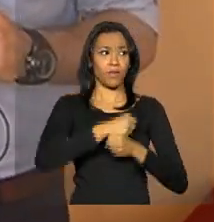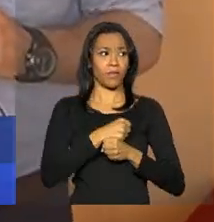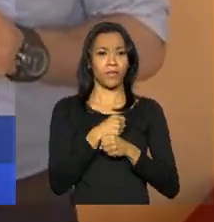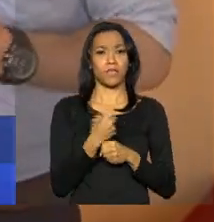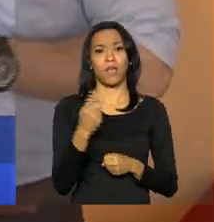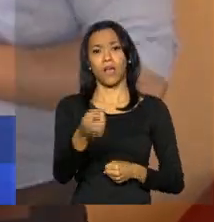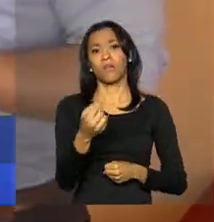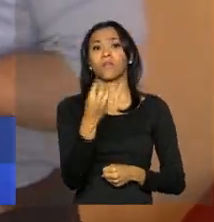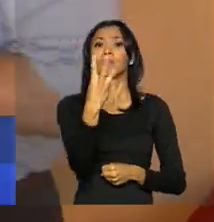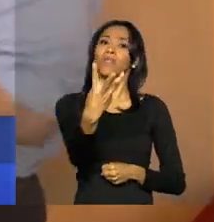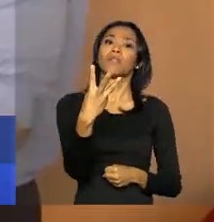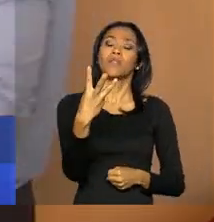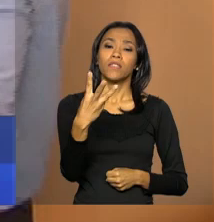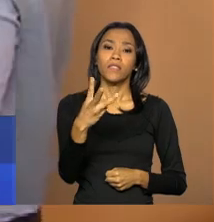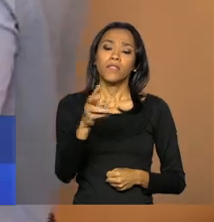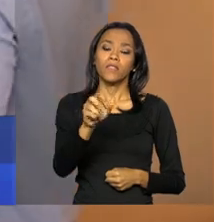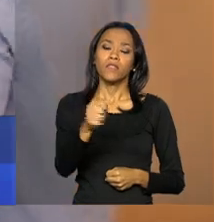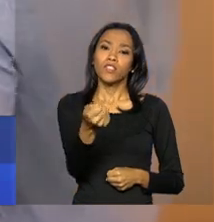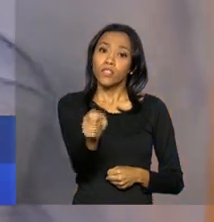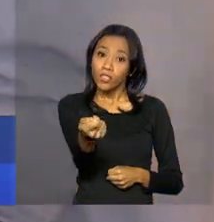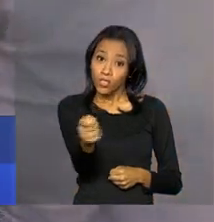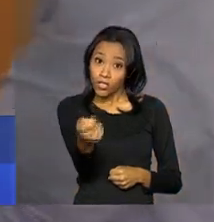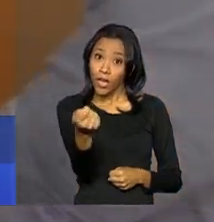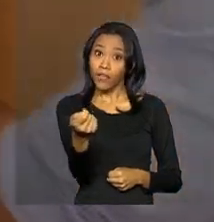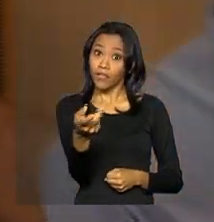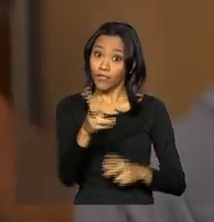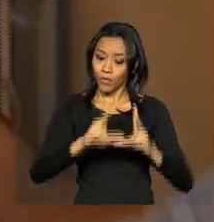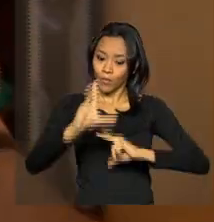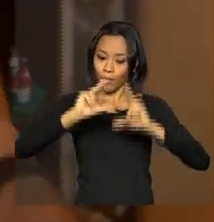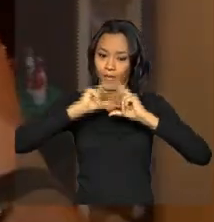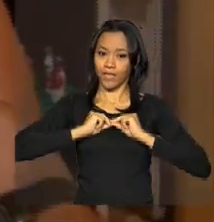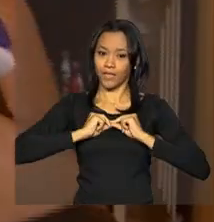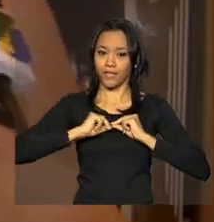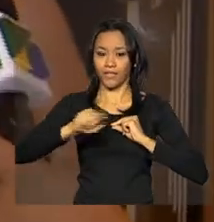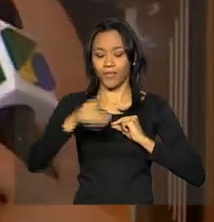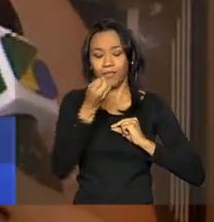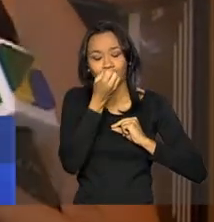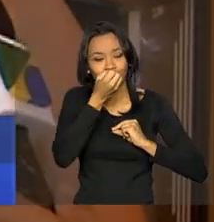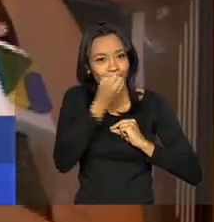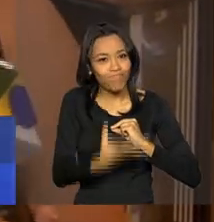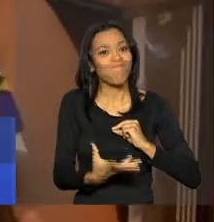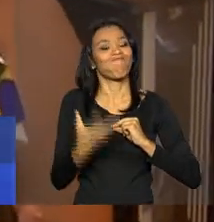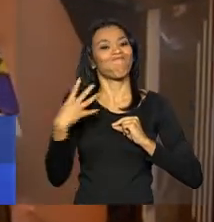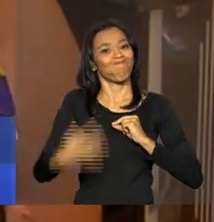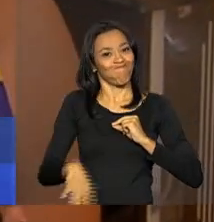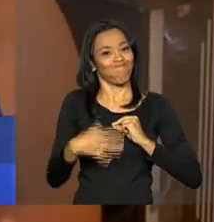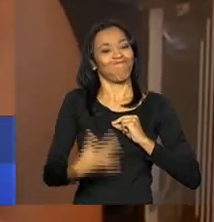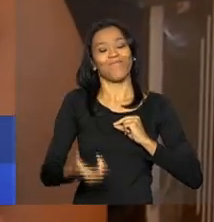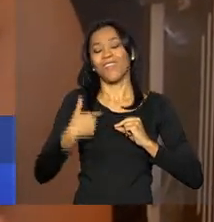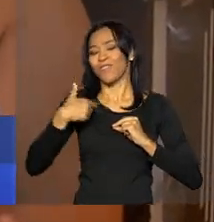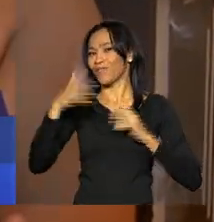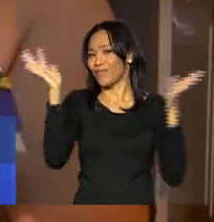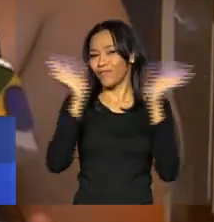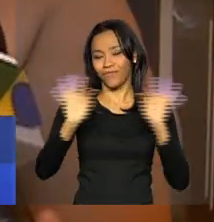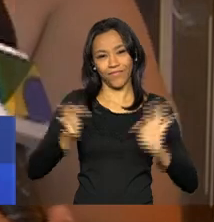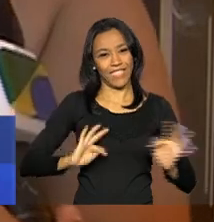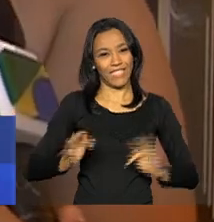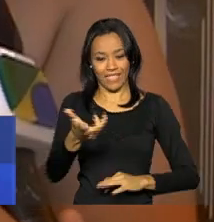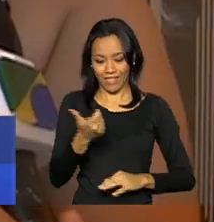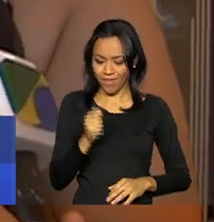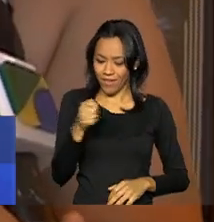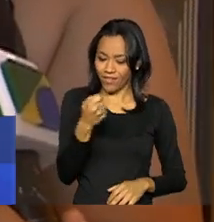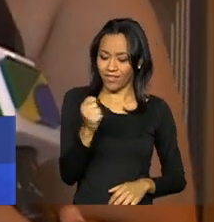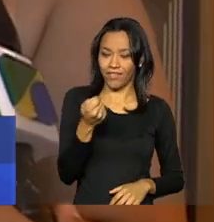chaves 3 dias antes do aniversário. Foi um presente, Sandra? Muito grande. Nossa, eu fiquei muito feliz. Não